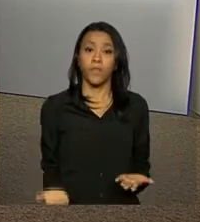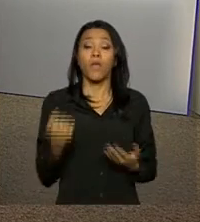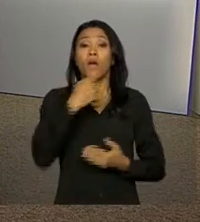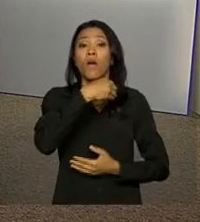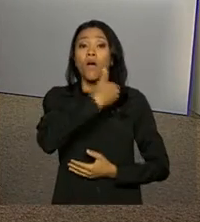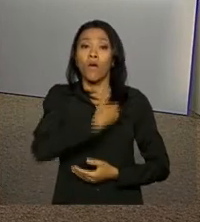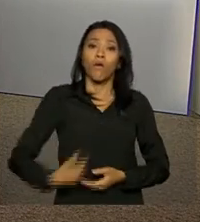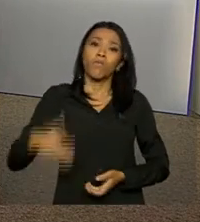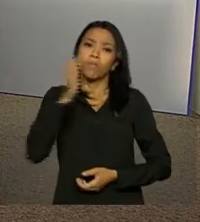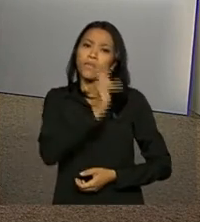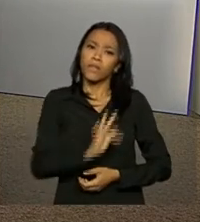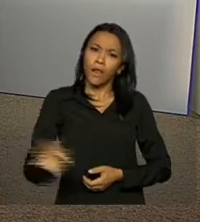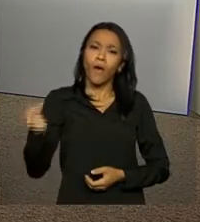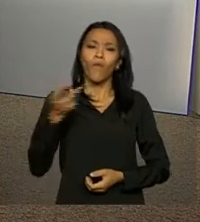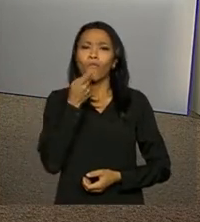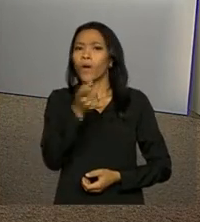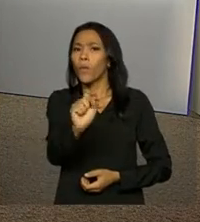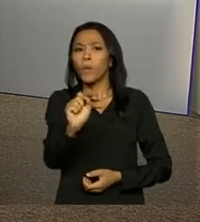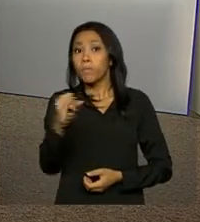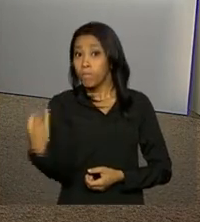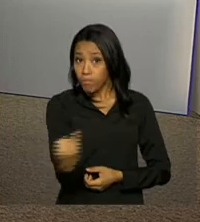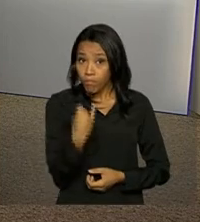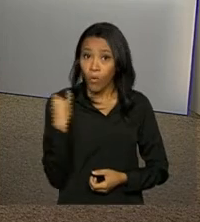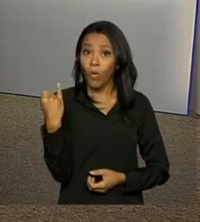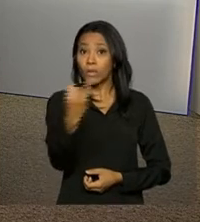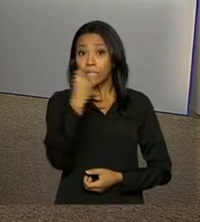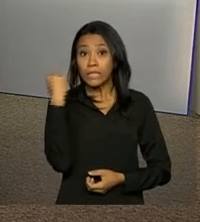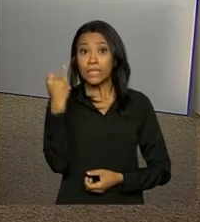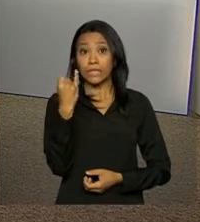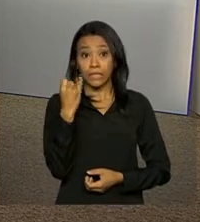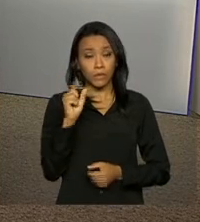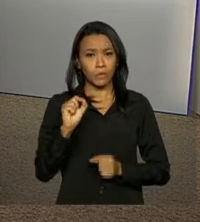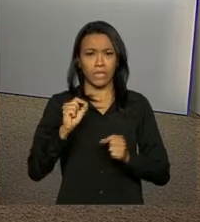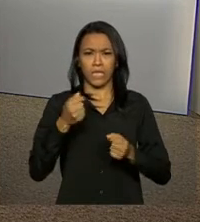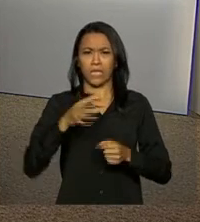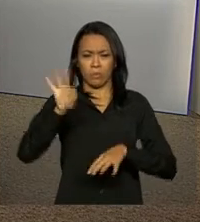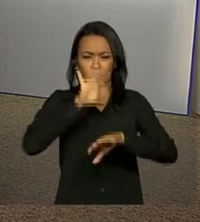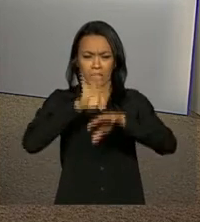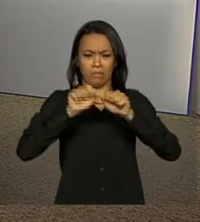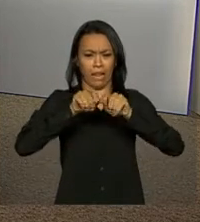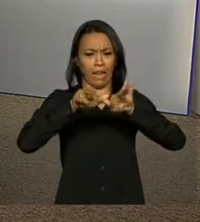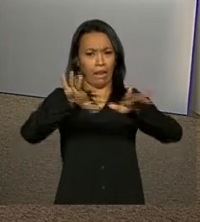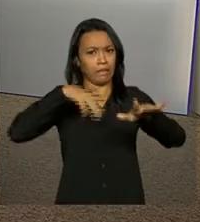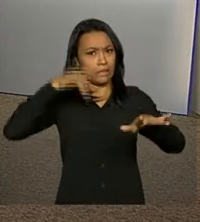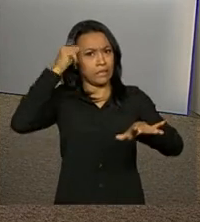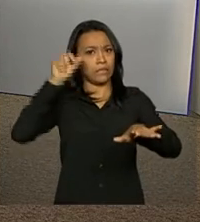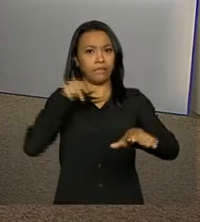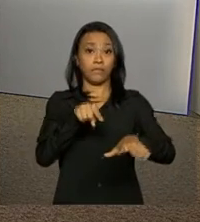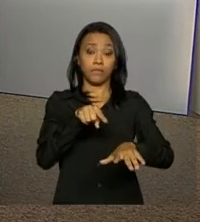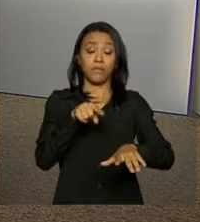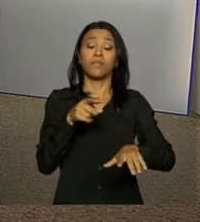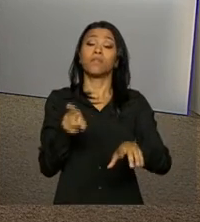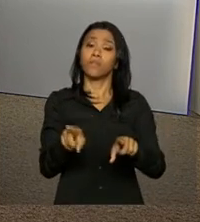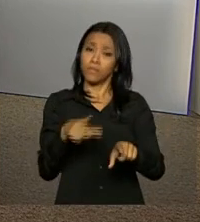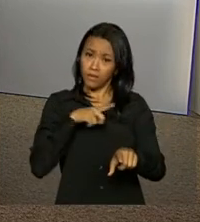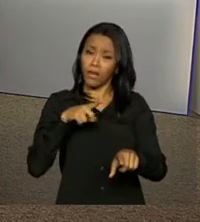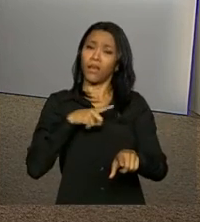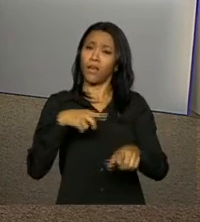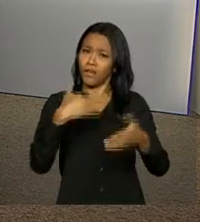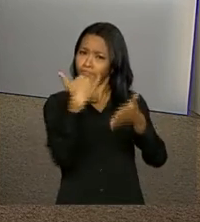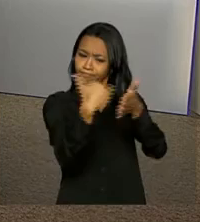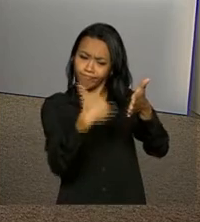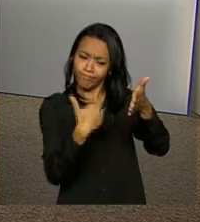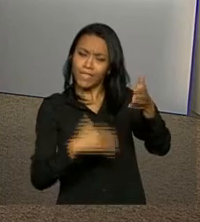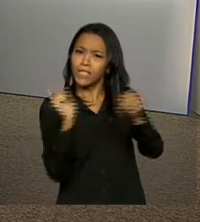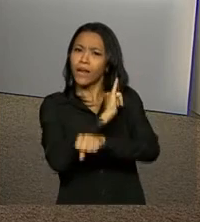governo federal enfatiza a importância da prevenção contra a proliferação do mosquito Aedes aegypti e tem adotado uma série de